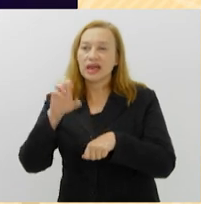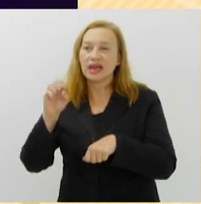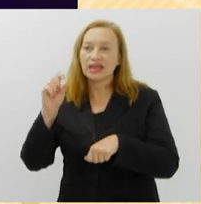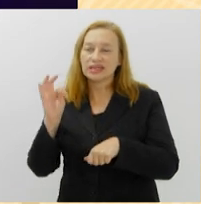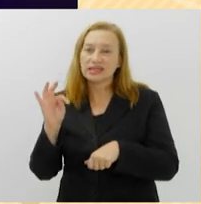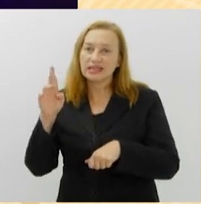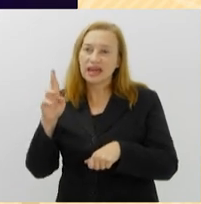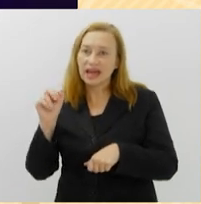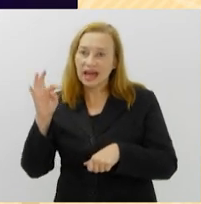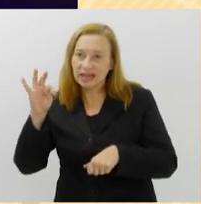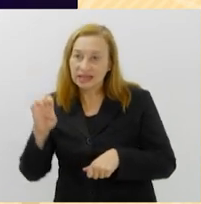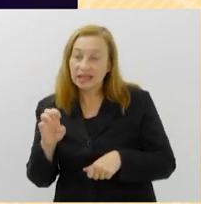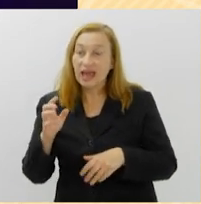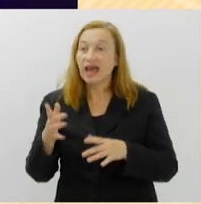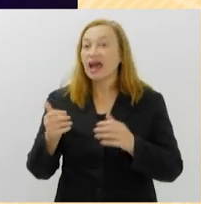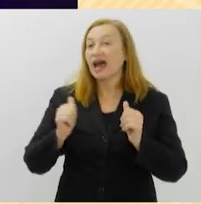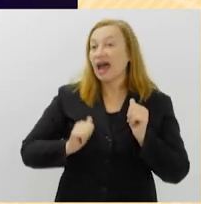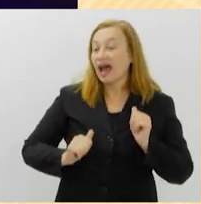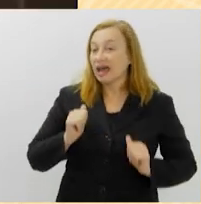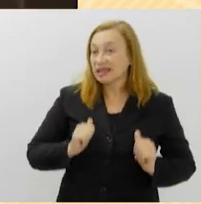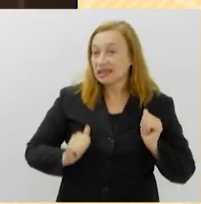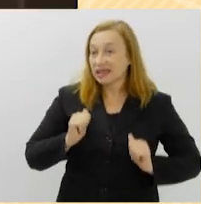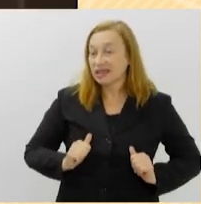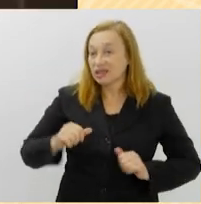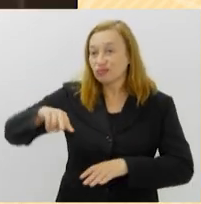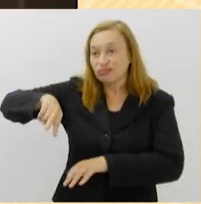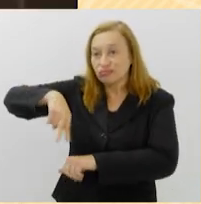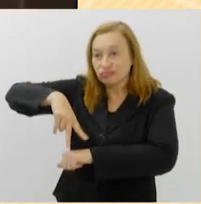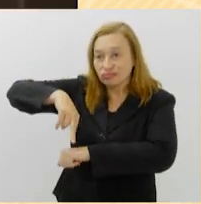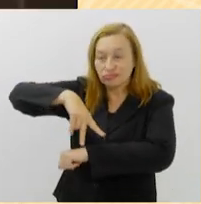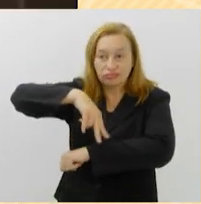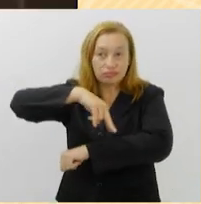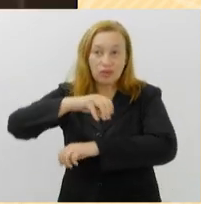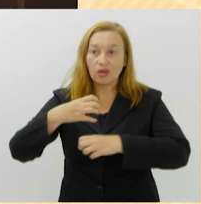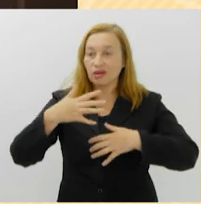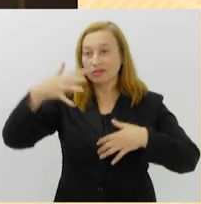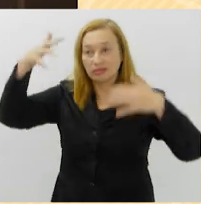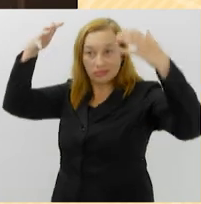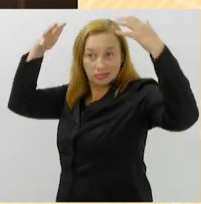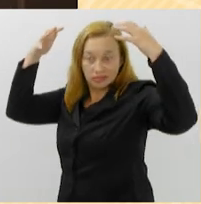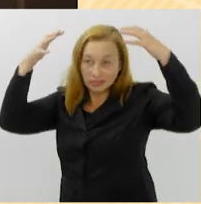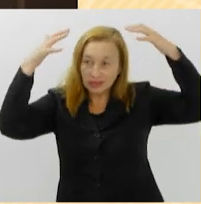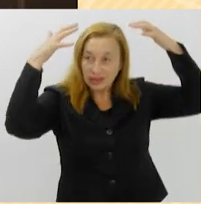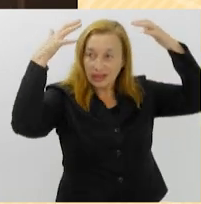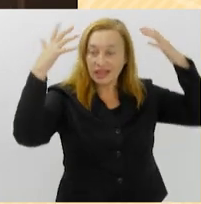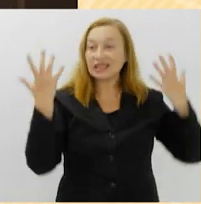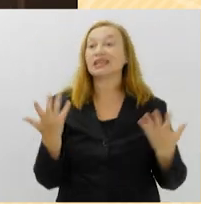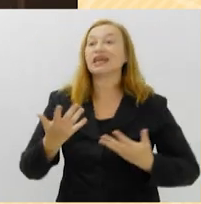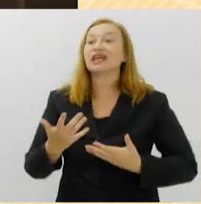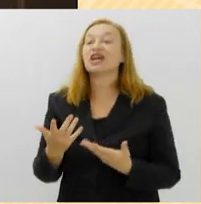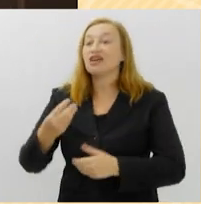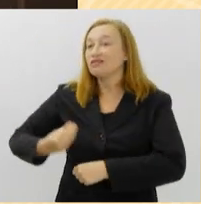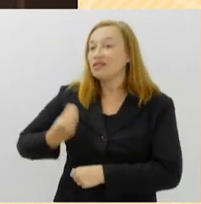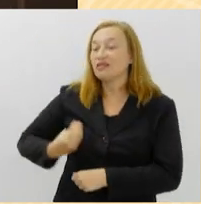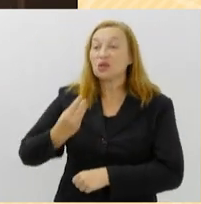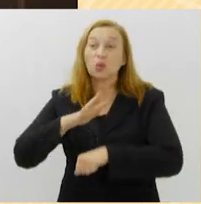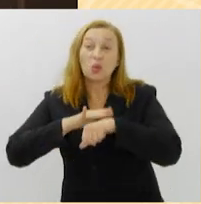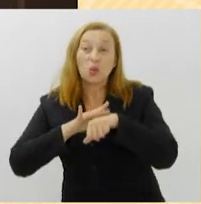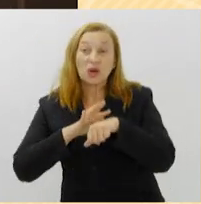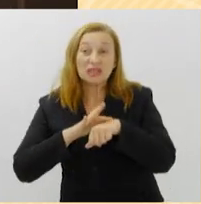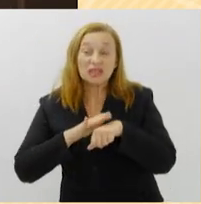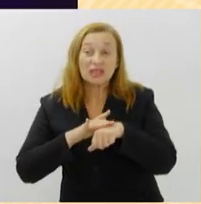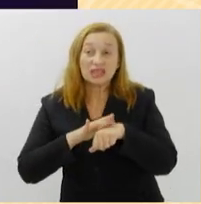mitológicos, a atriz e bailarina abordam os significados de livre-arbítrio e pré-determinação, vivendo com uma doença